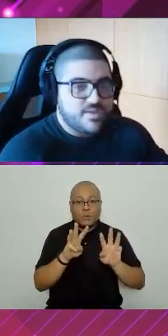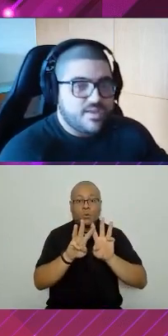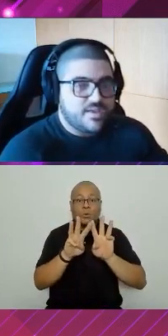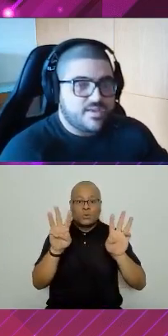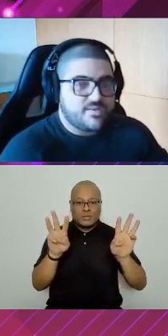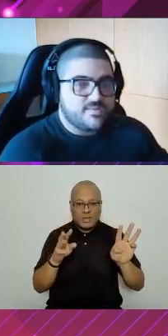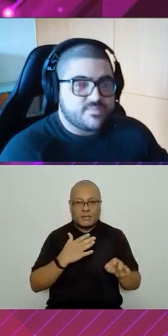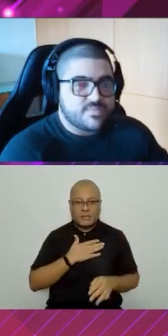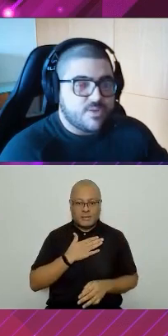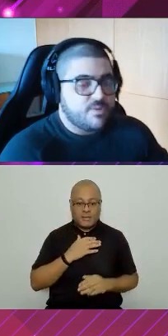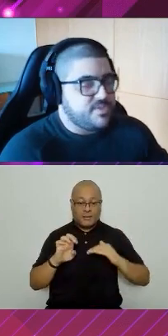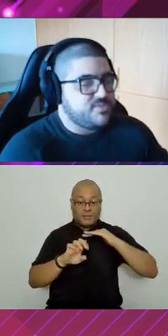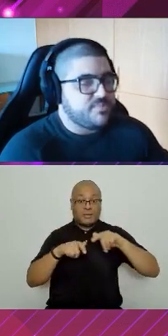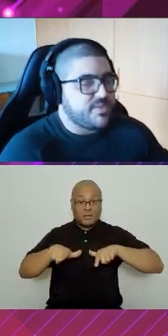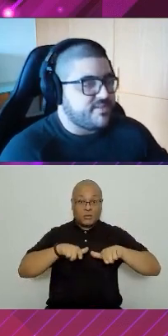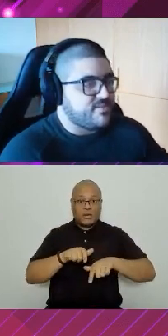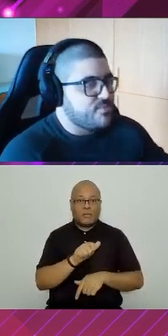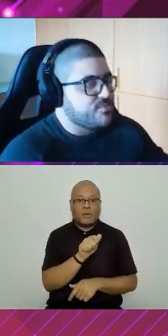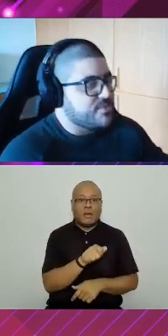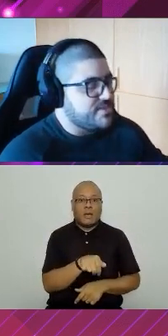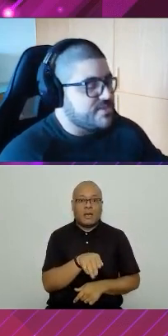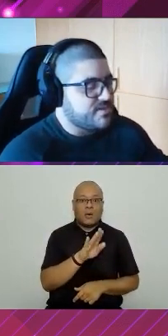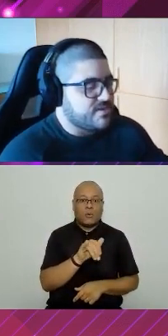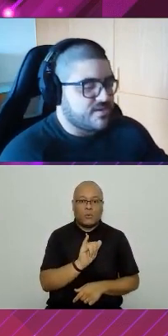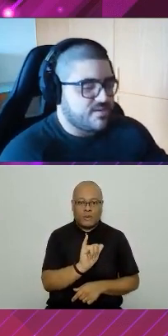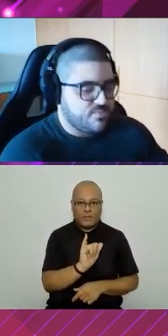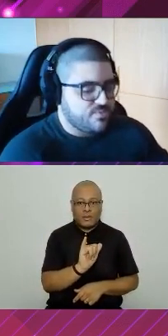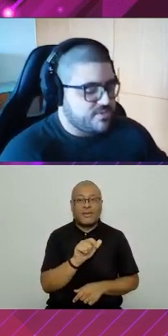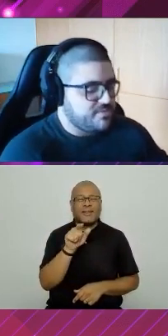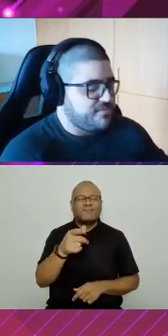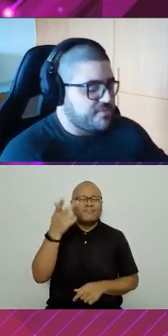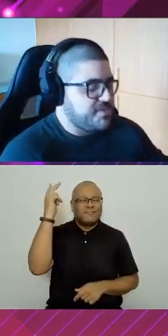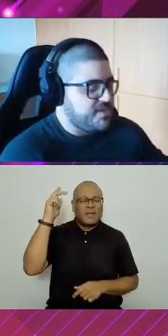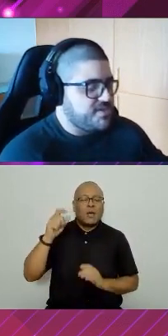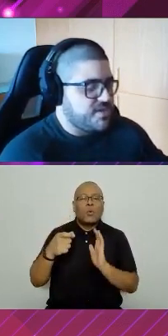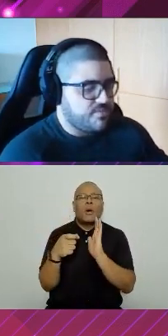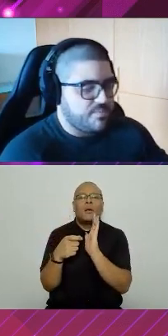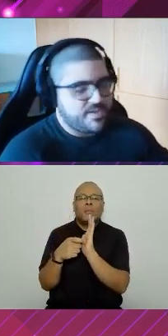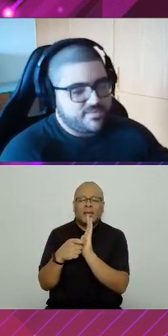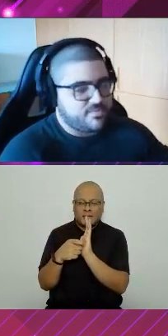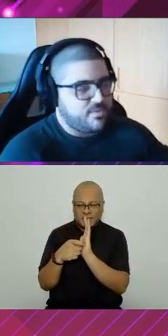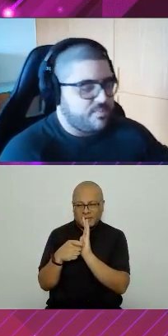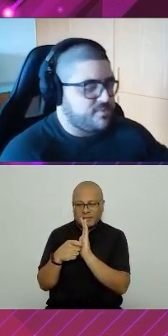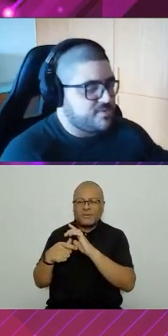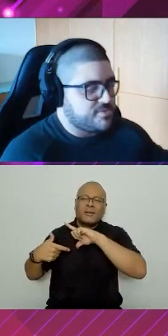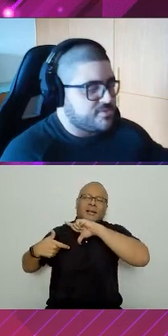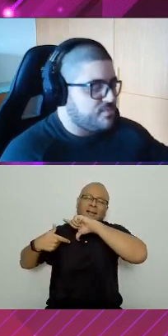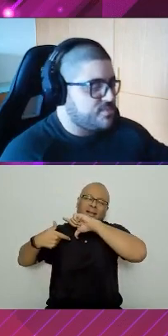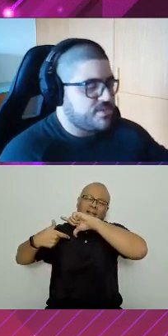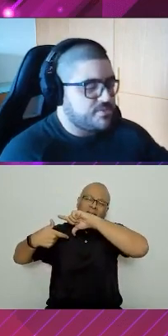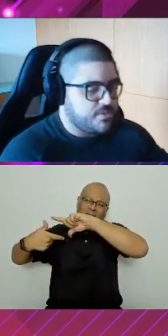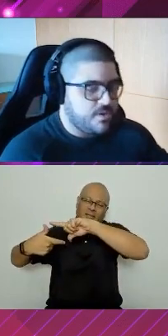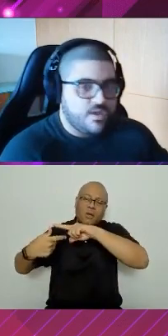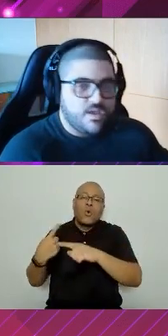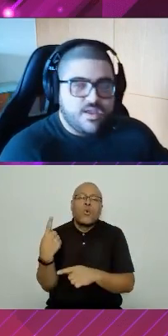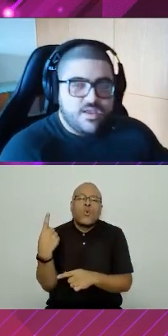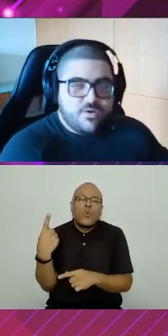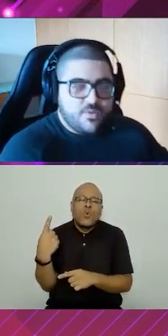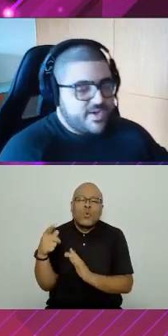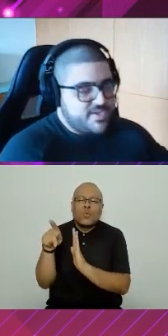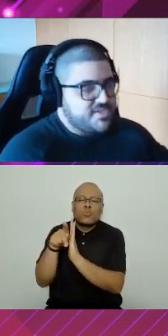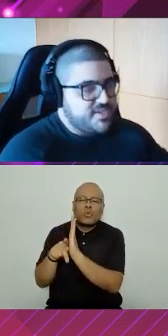trabalho. Normalmente, numa aplicação monolítica, porque um monolítico de front-end é uma aplicação só, um repositório só, um projeto só,